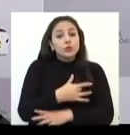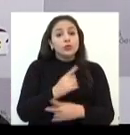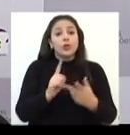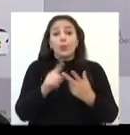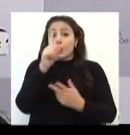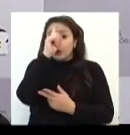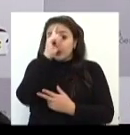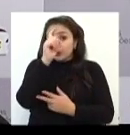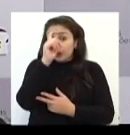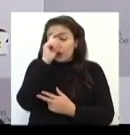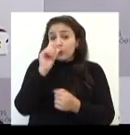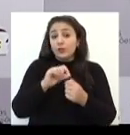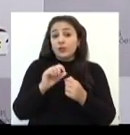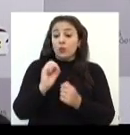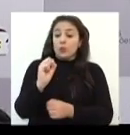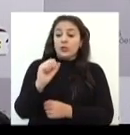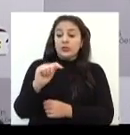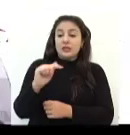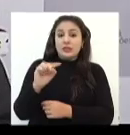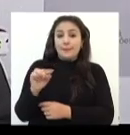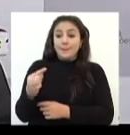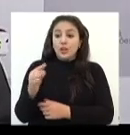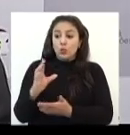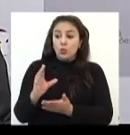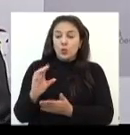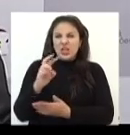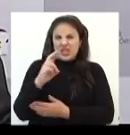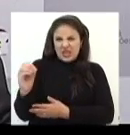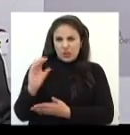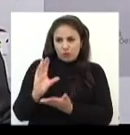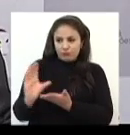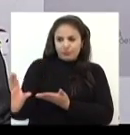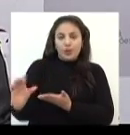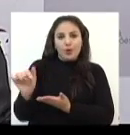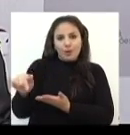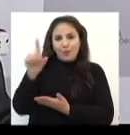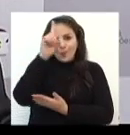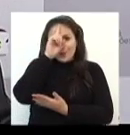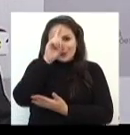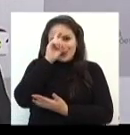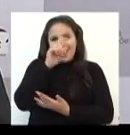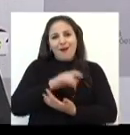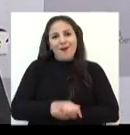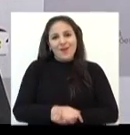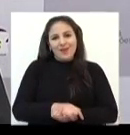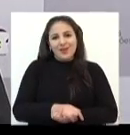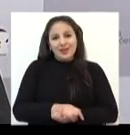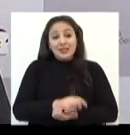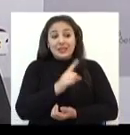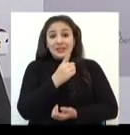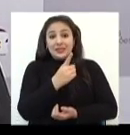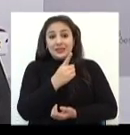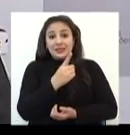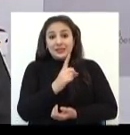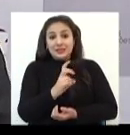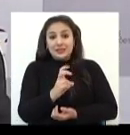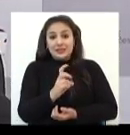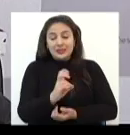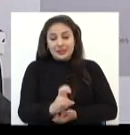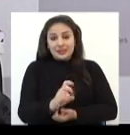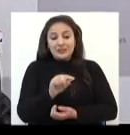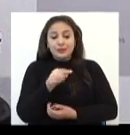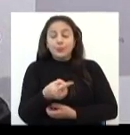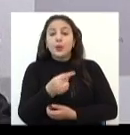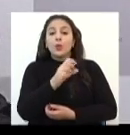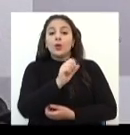hospital, que eu fiz 87 mil e 500 para o hospital. Fiz 115 mil para a SAMU, lá